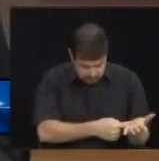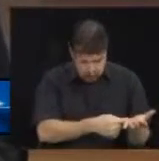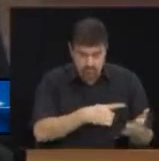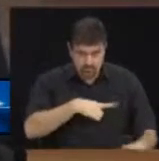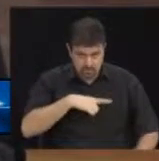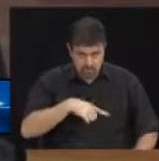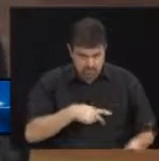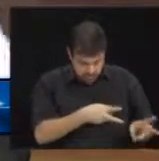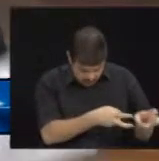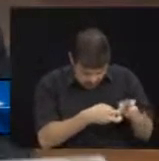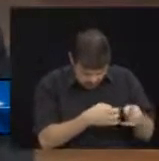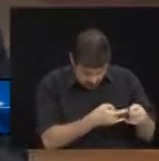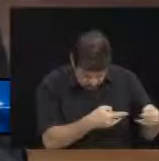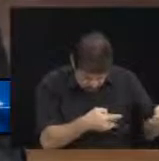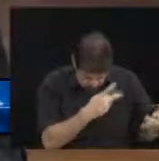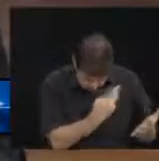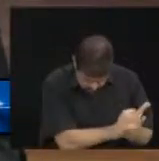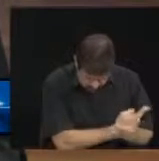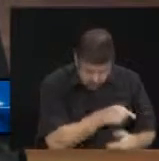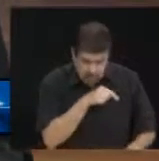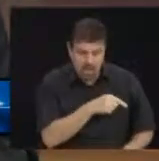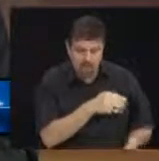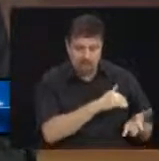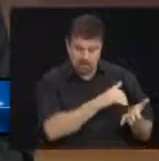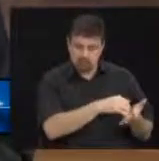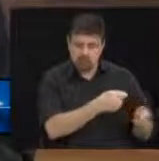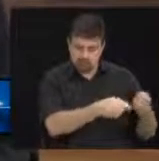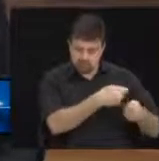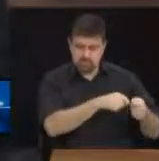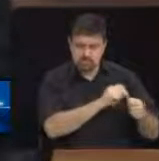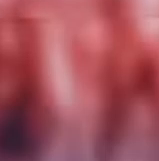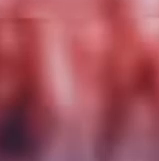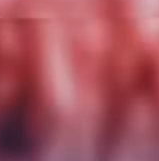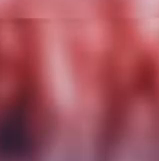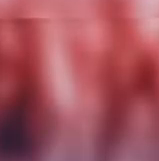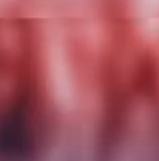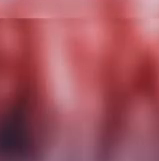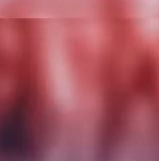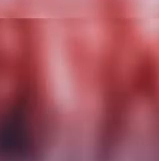constatação, eu acho que há forma legal de resolver esse problema.